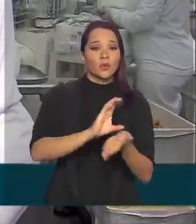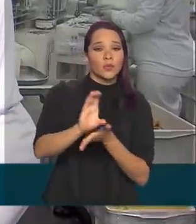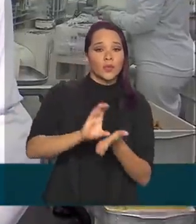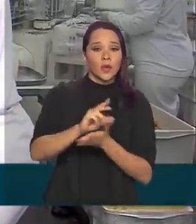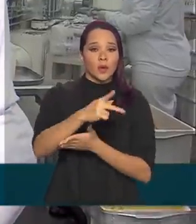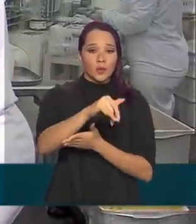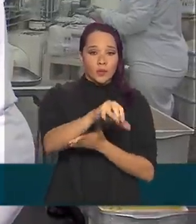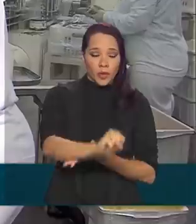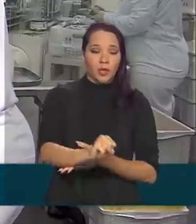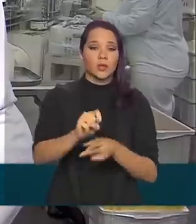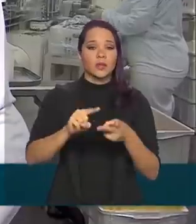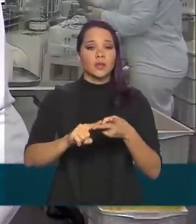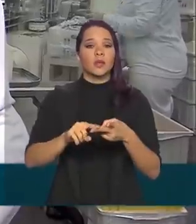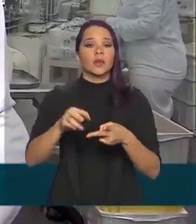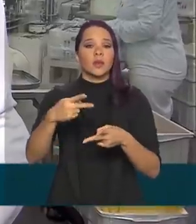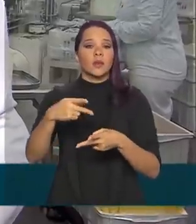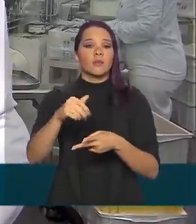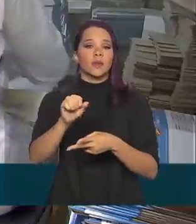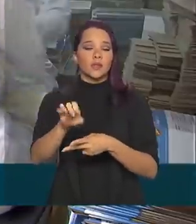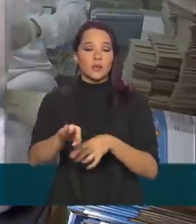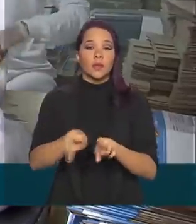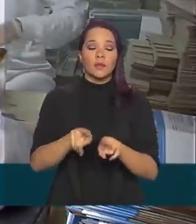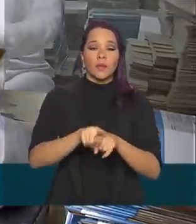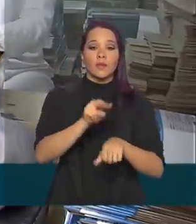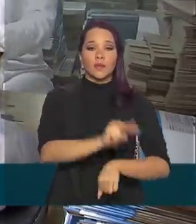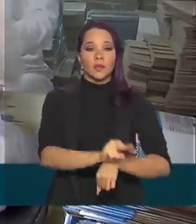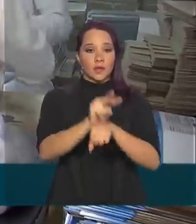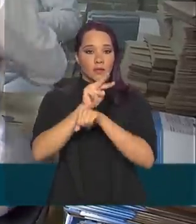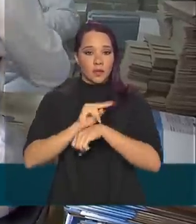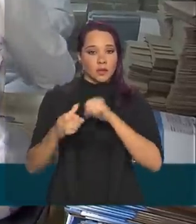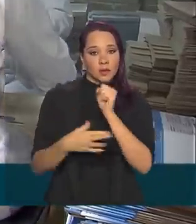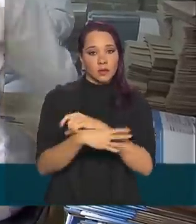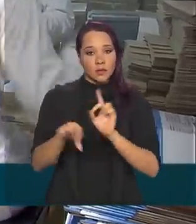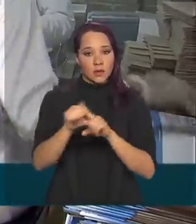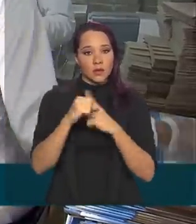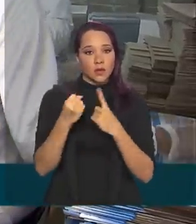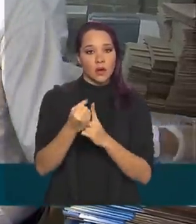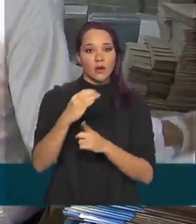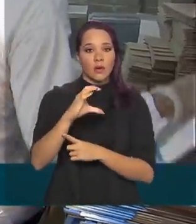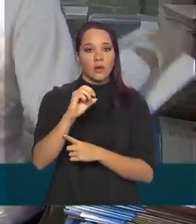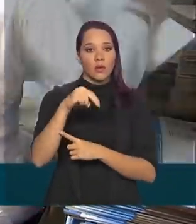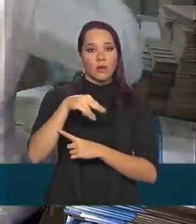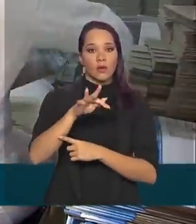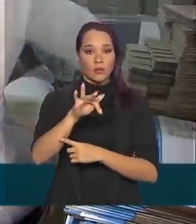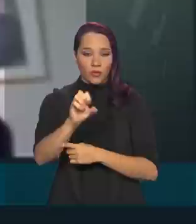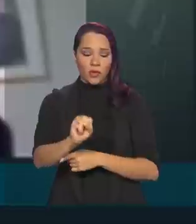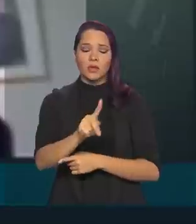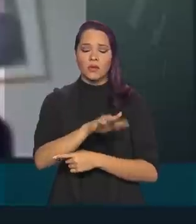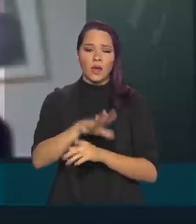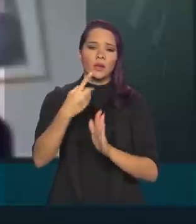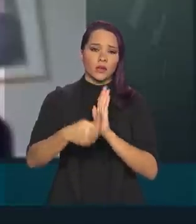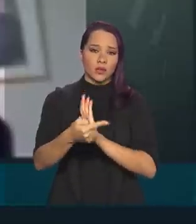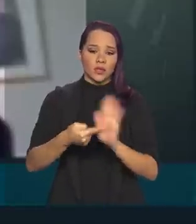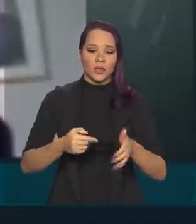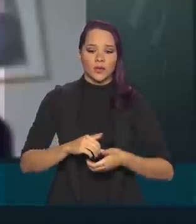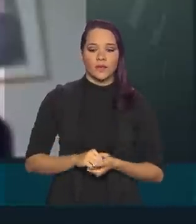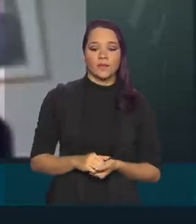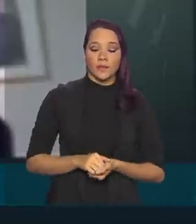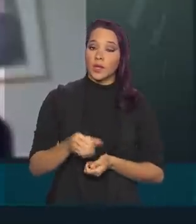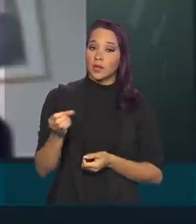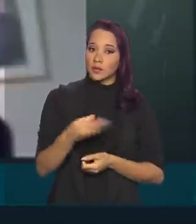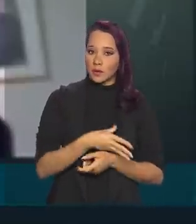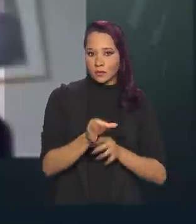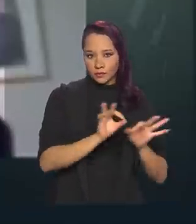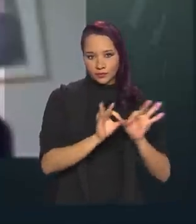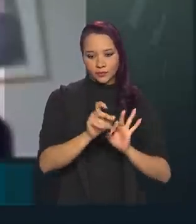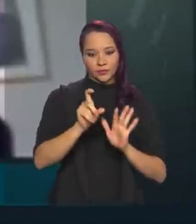o PIS-PASEP e para o financiamento da Seguridade Social, COFINS, que serão extintas. Um novo ordenamento